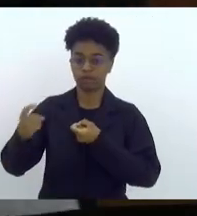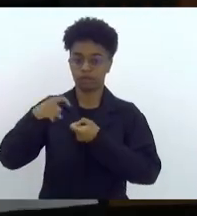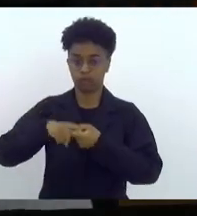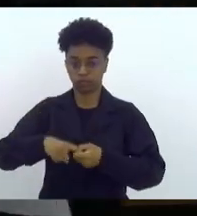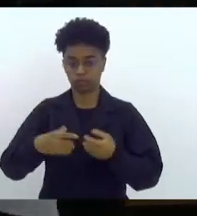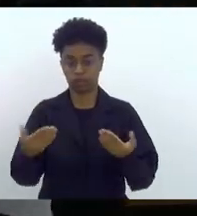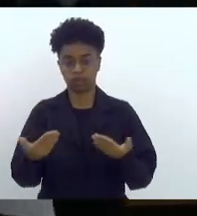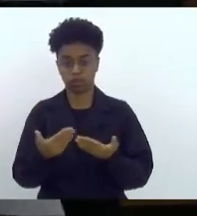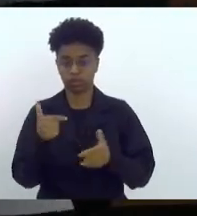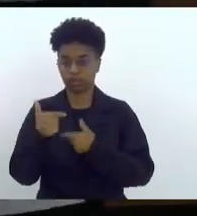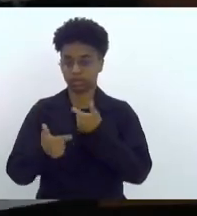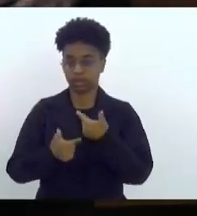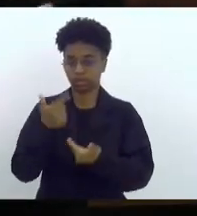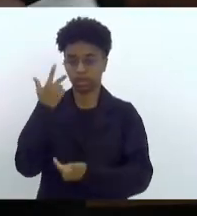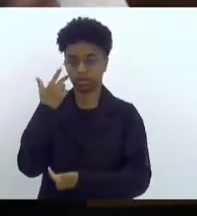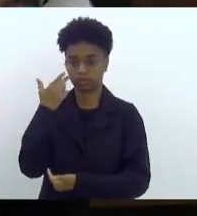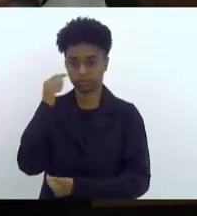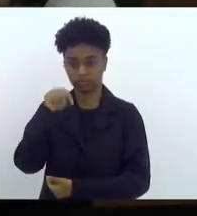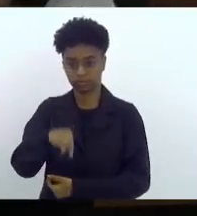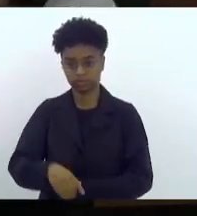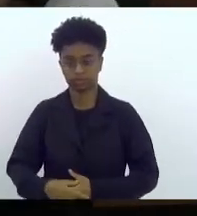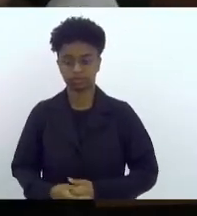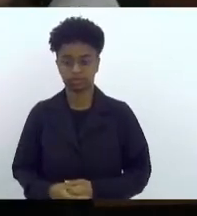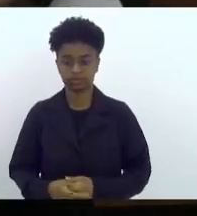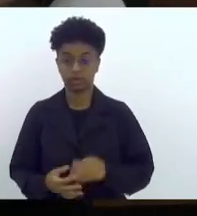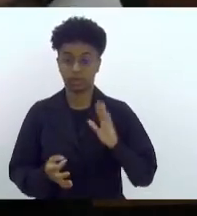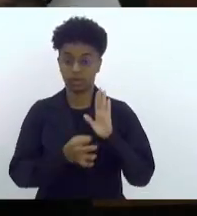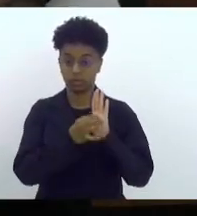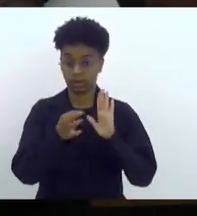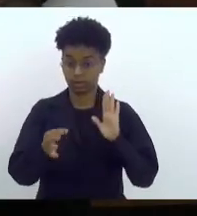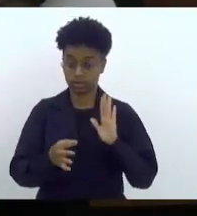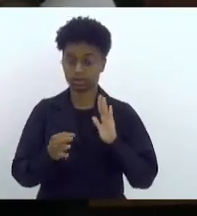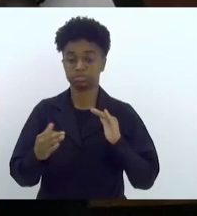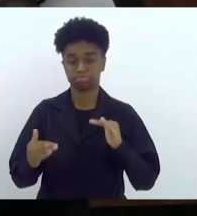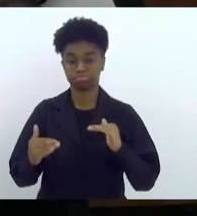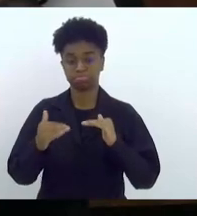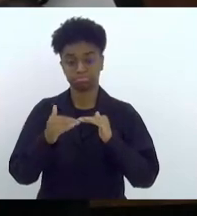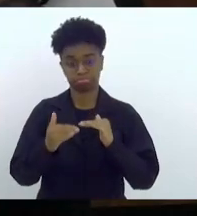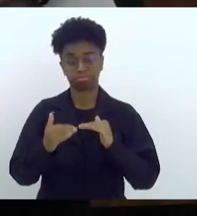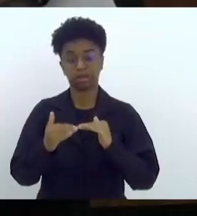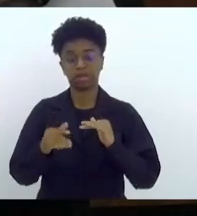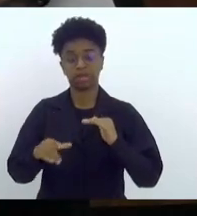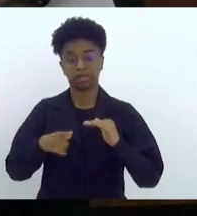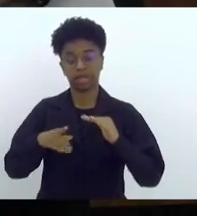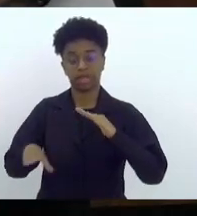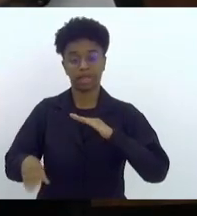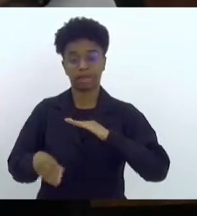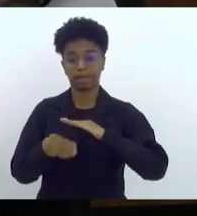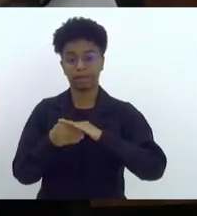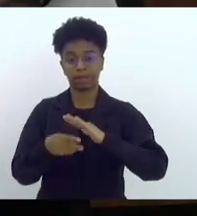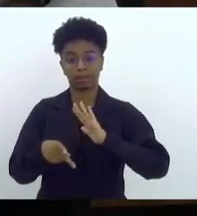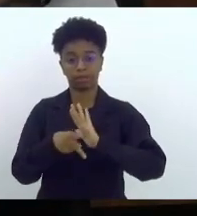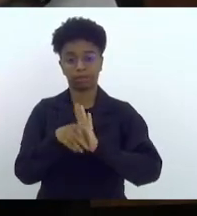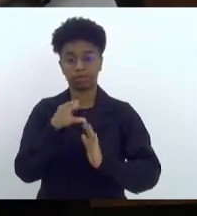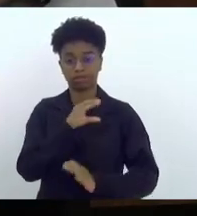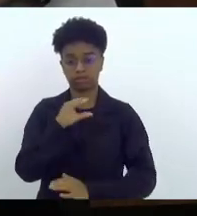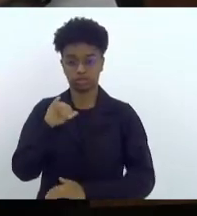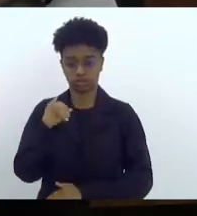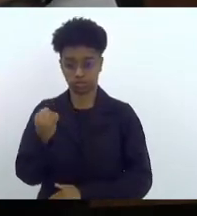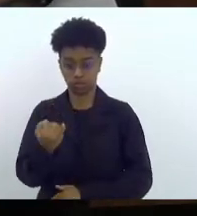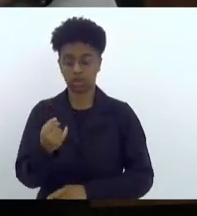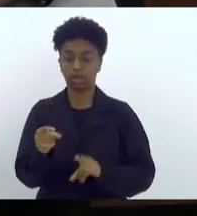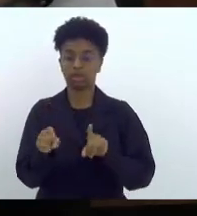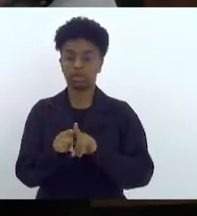aos trabalhos normais nessa casa. Parecer favorável com a emenda da CCJ e